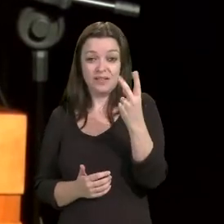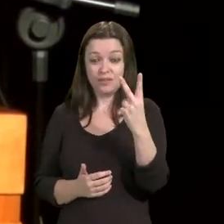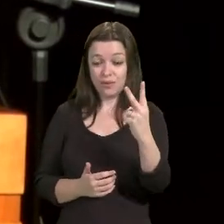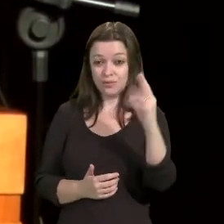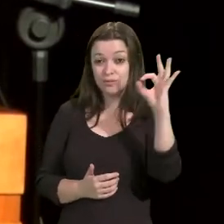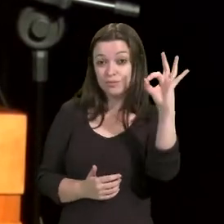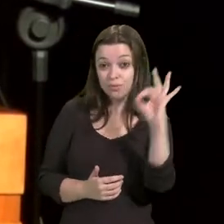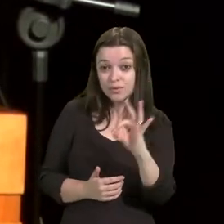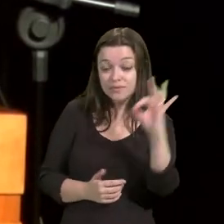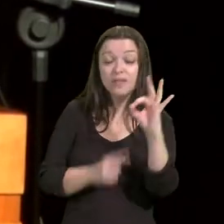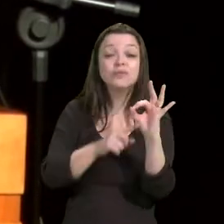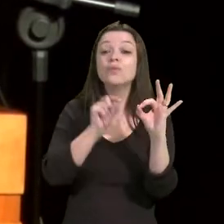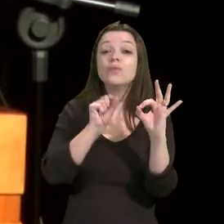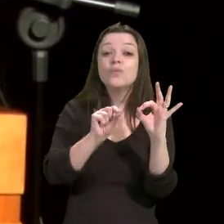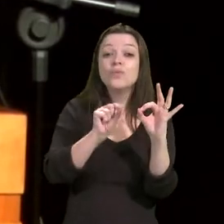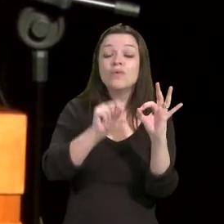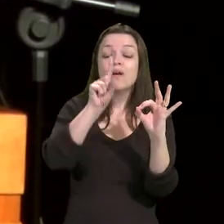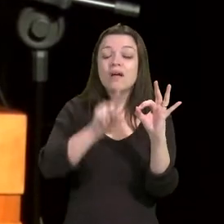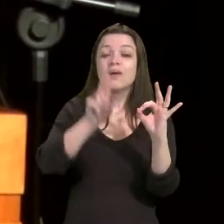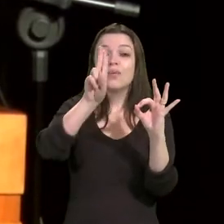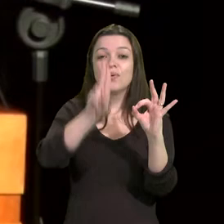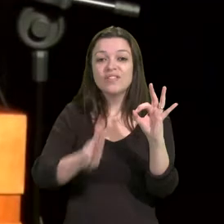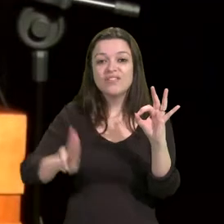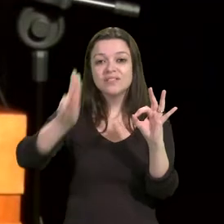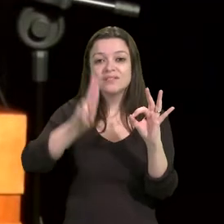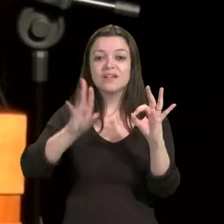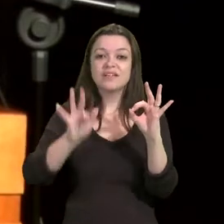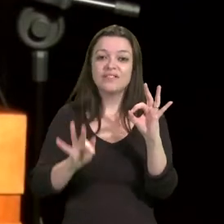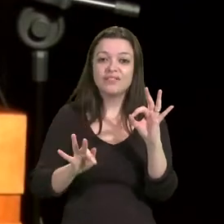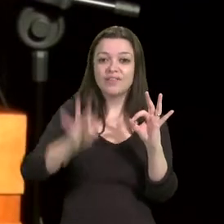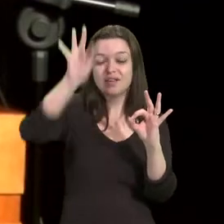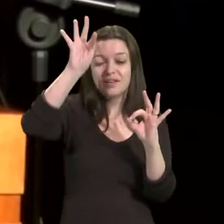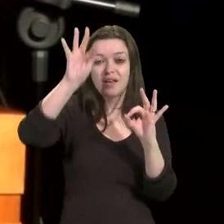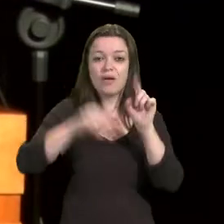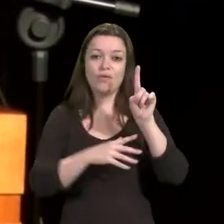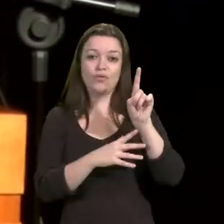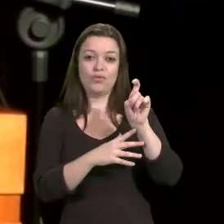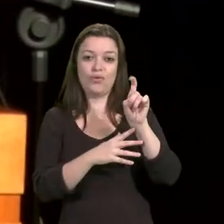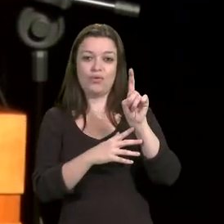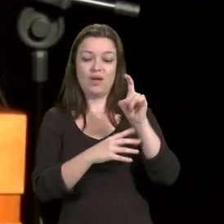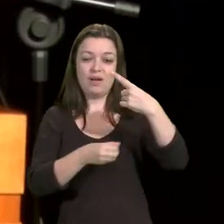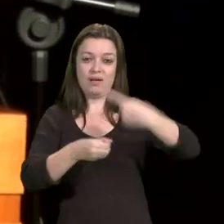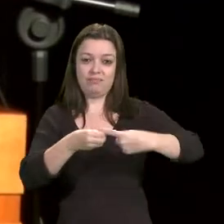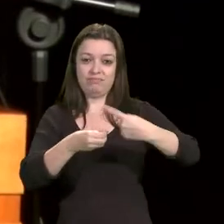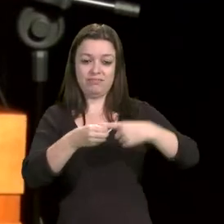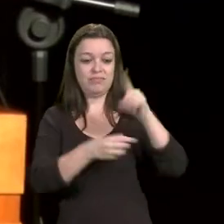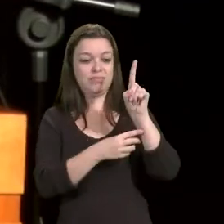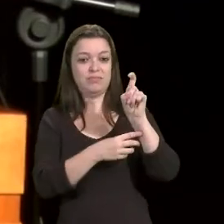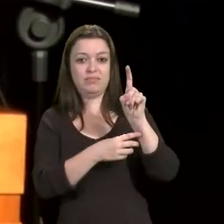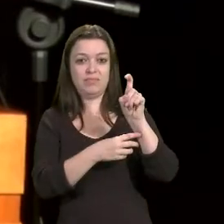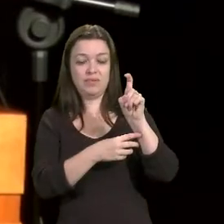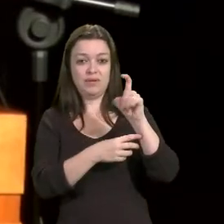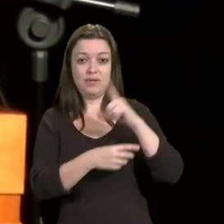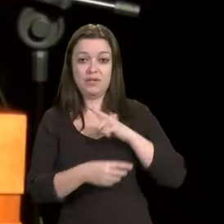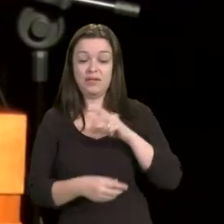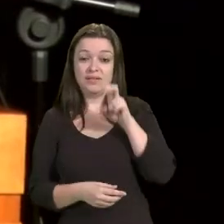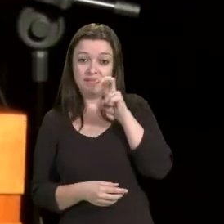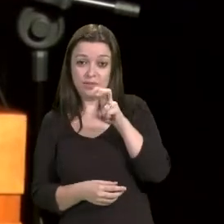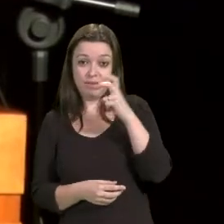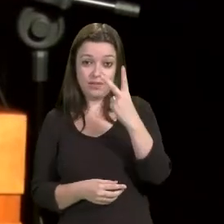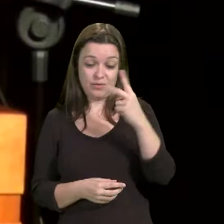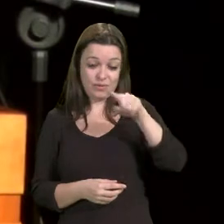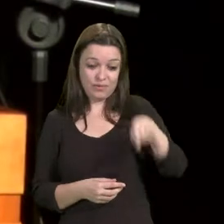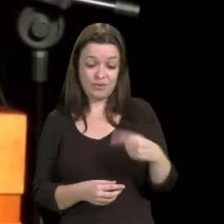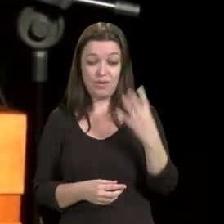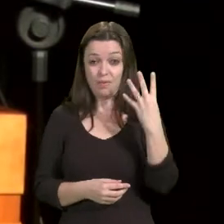na Universidade Federal de Grande Dourado, os 52,04